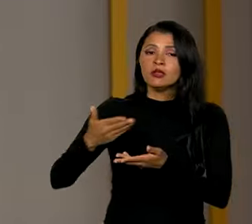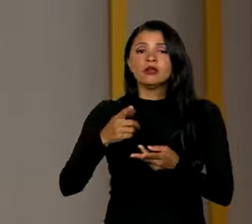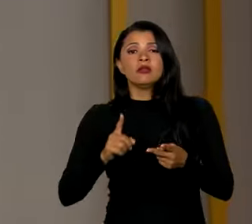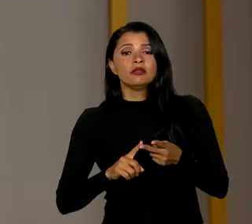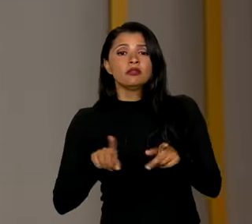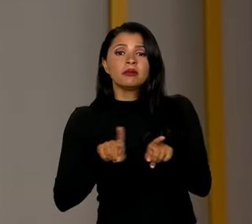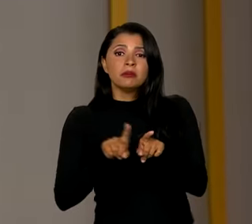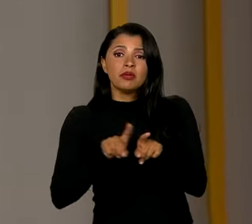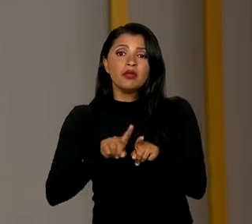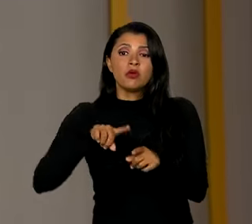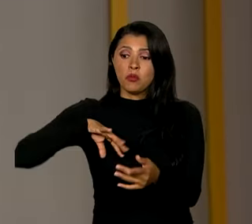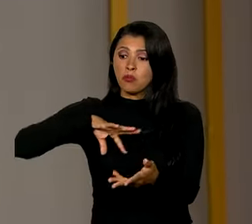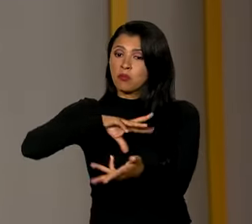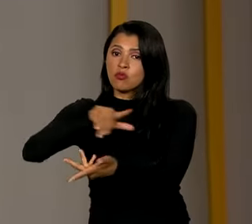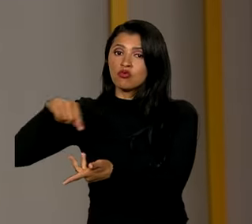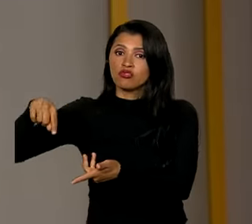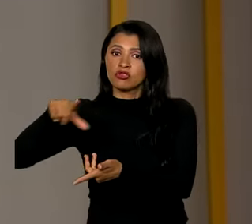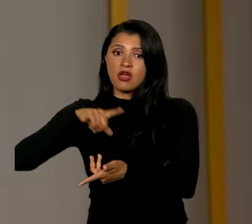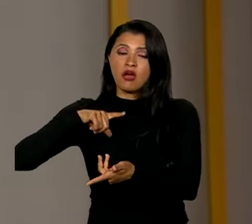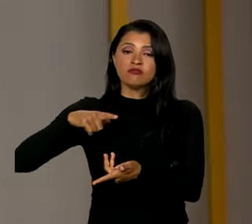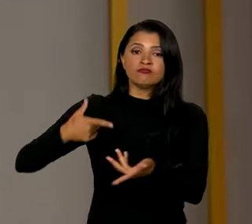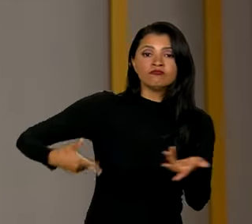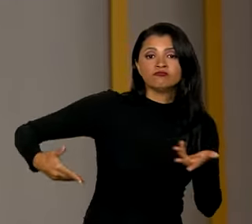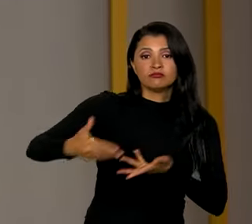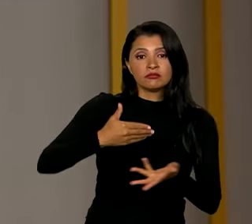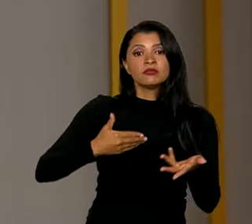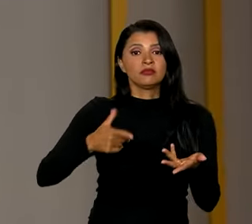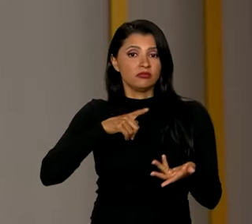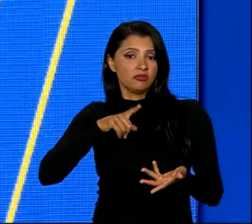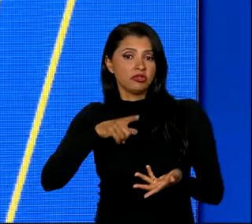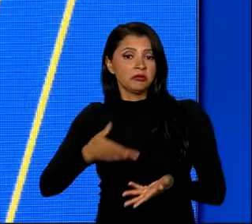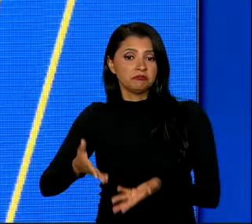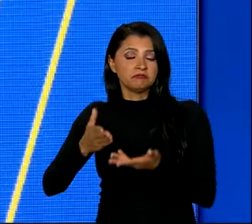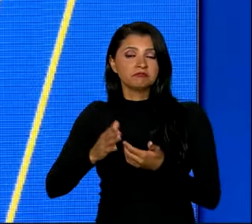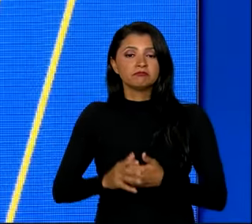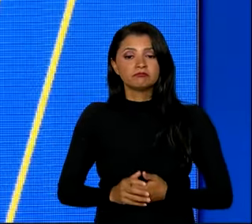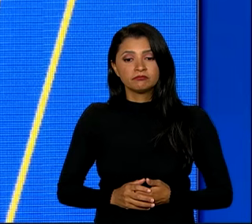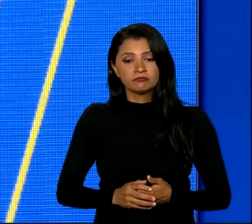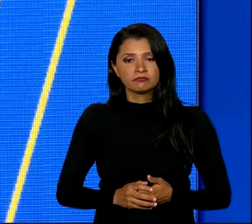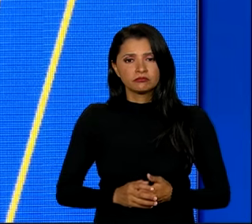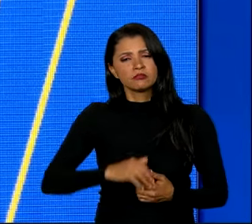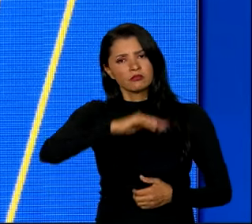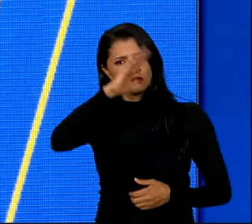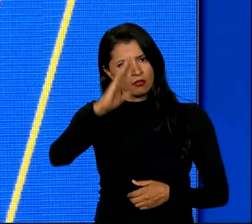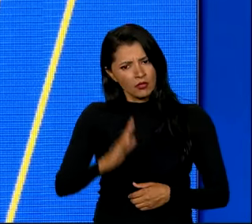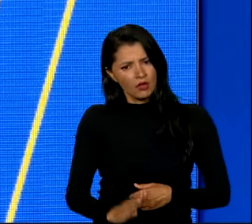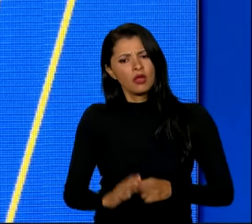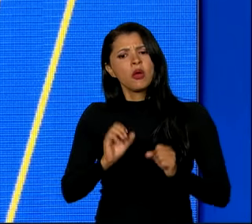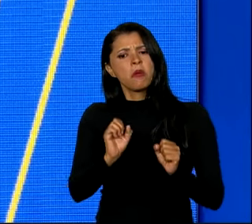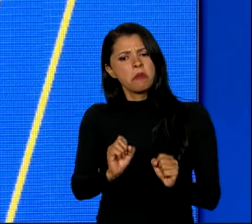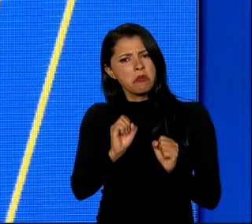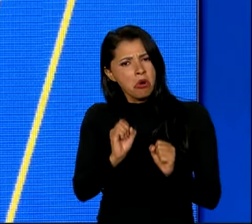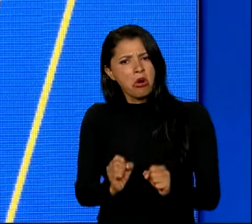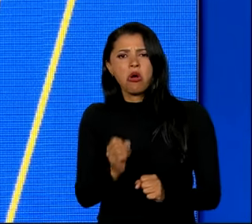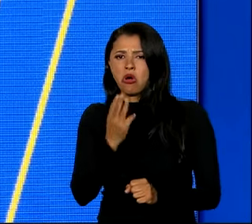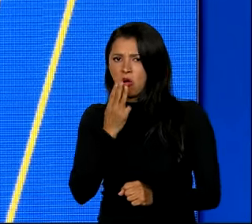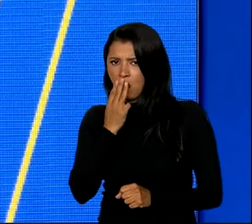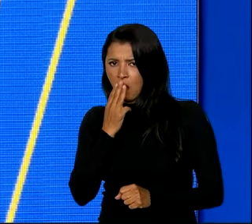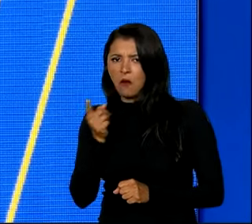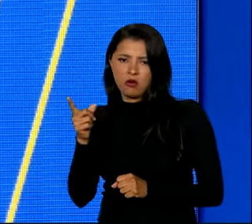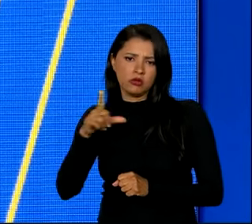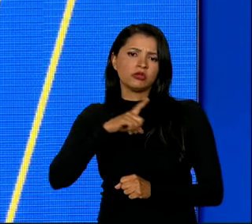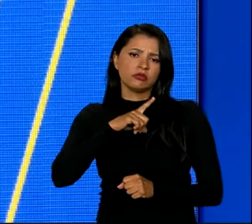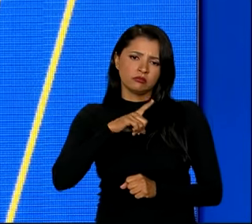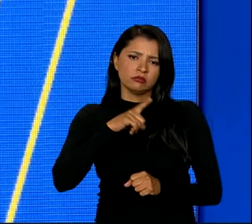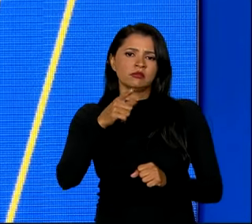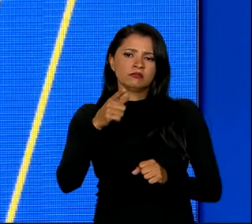pela tendência mundial de internacionalização de mercados. O Brasil pode ser um fator de atração de